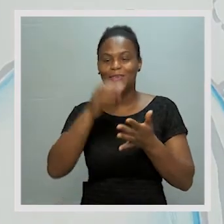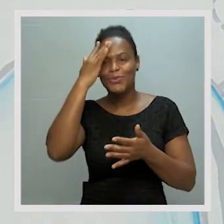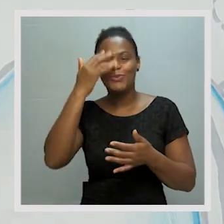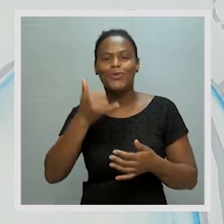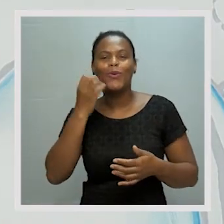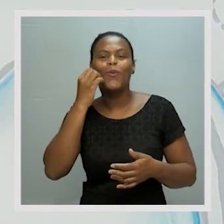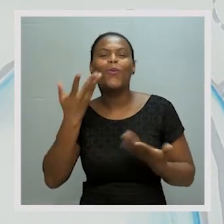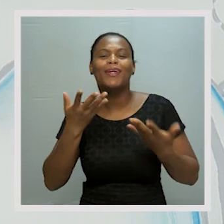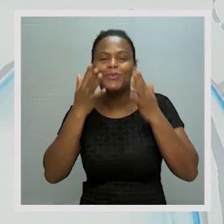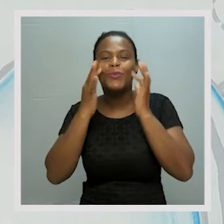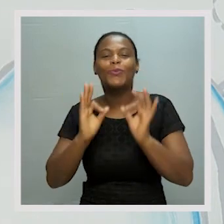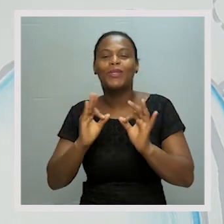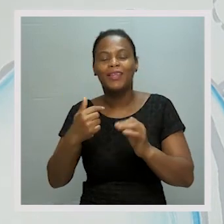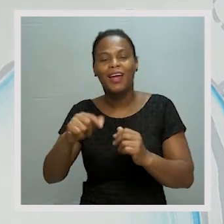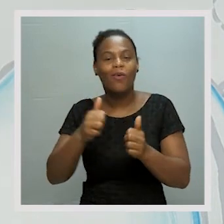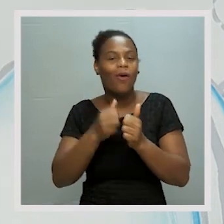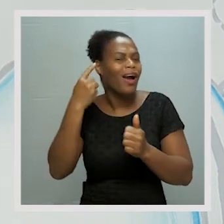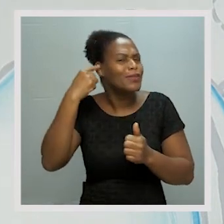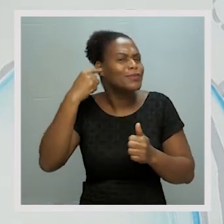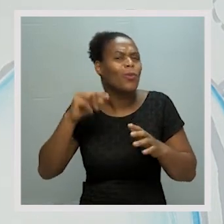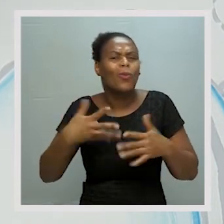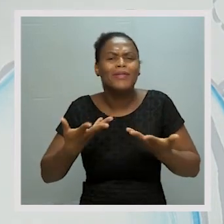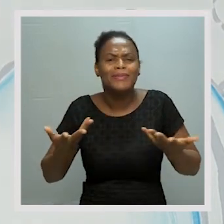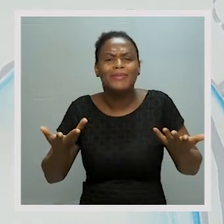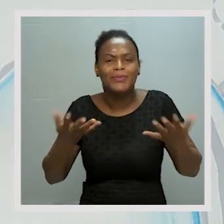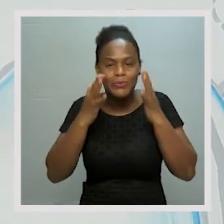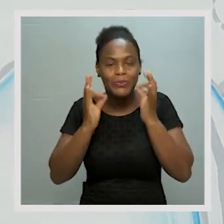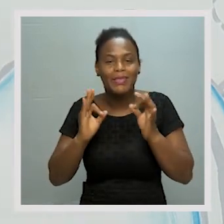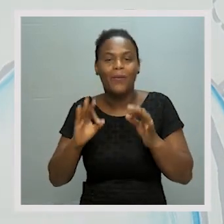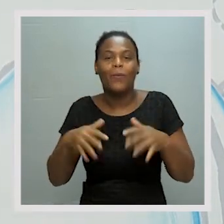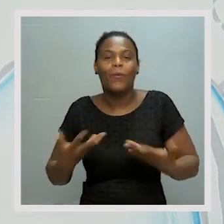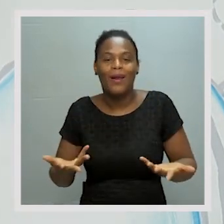Exercício dois. Como é que fica? Quais são esses cuidados a ter com a audição?